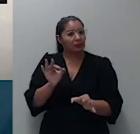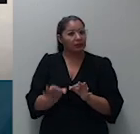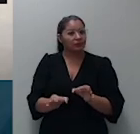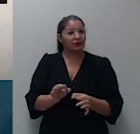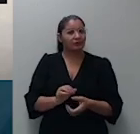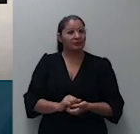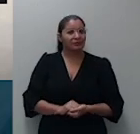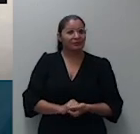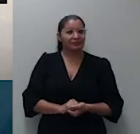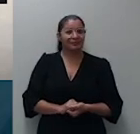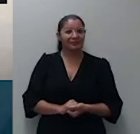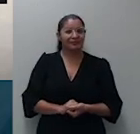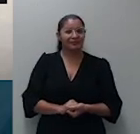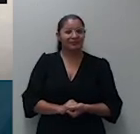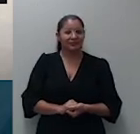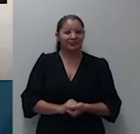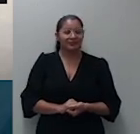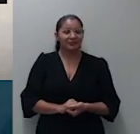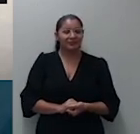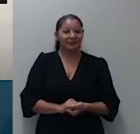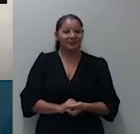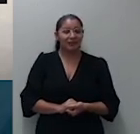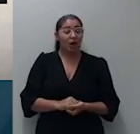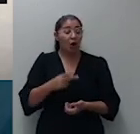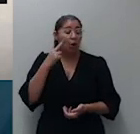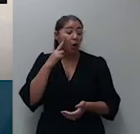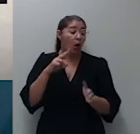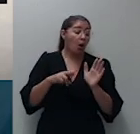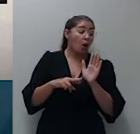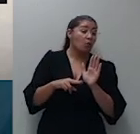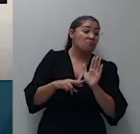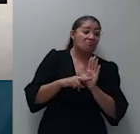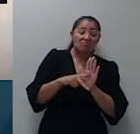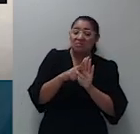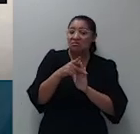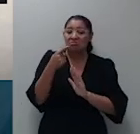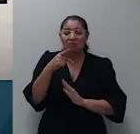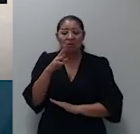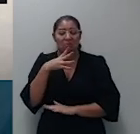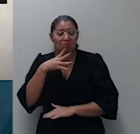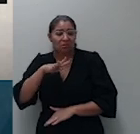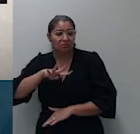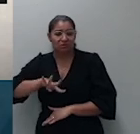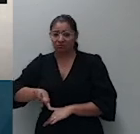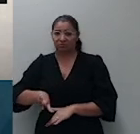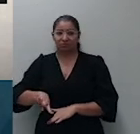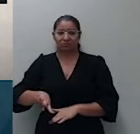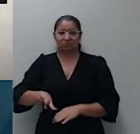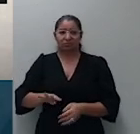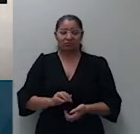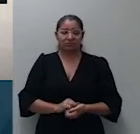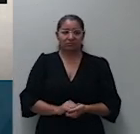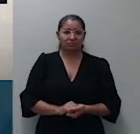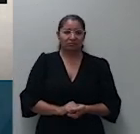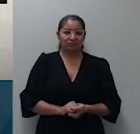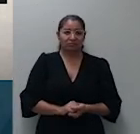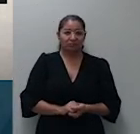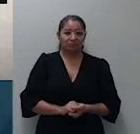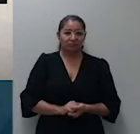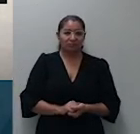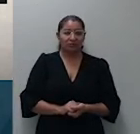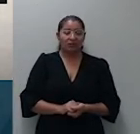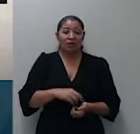a presidência não conheceu do Aresp entendendo não impugnados os fundamentos da decisão que admitiram